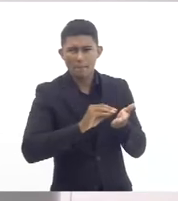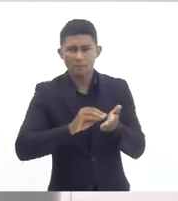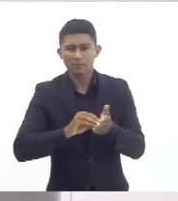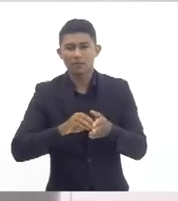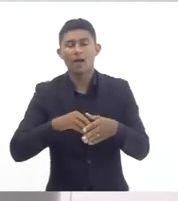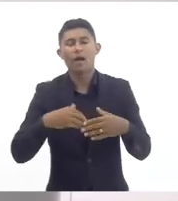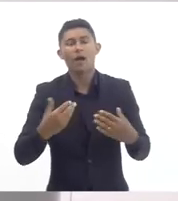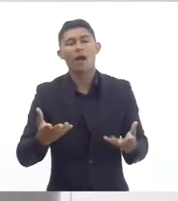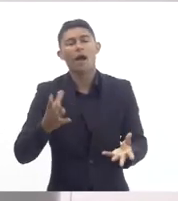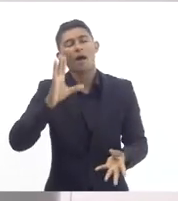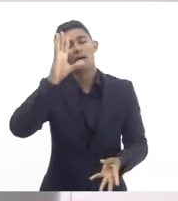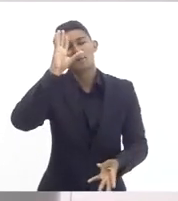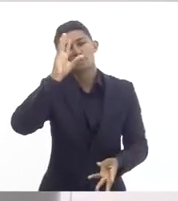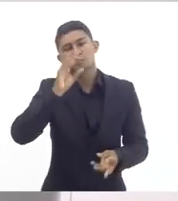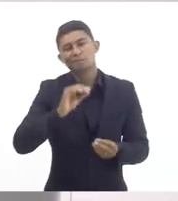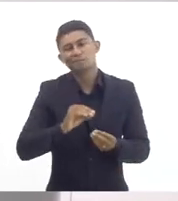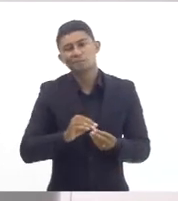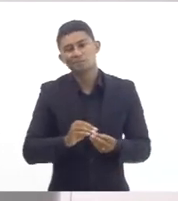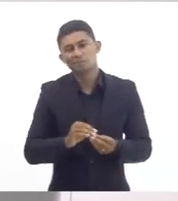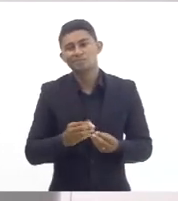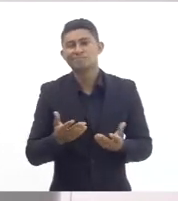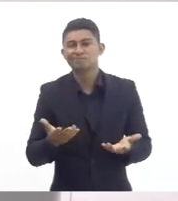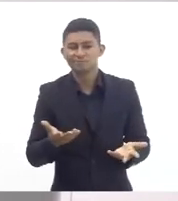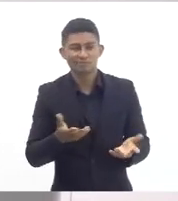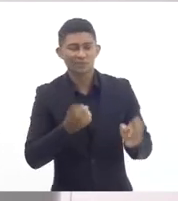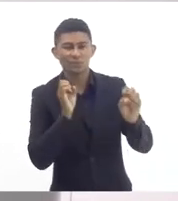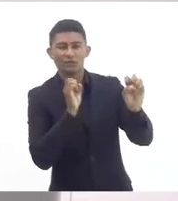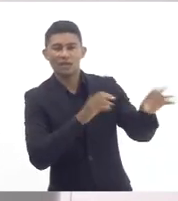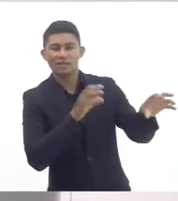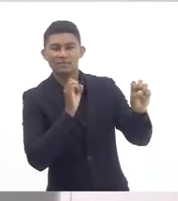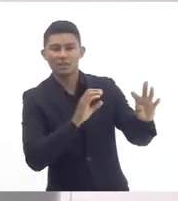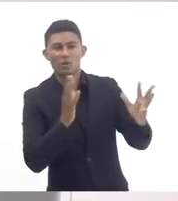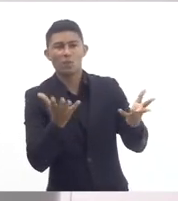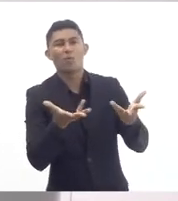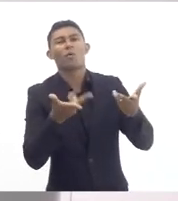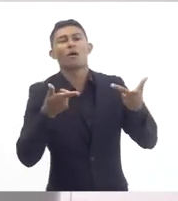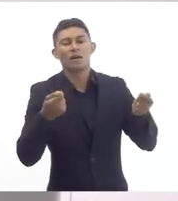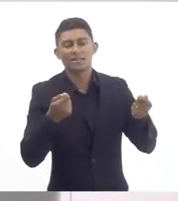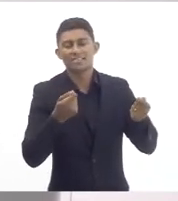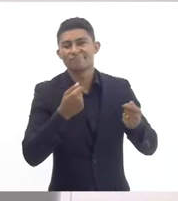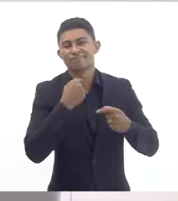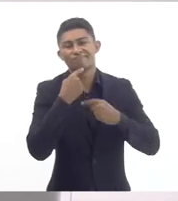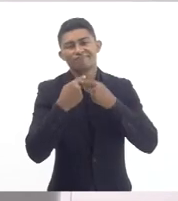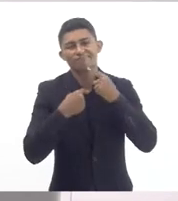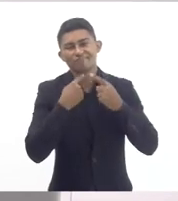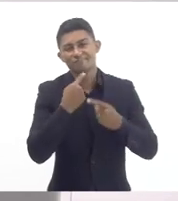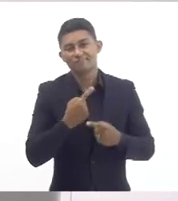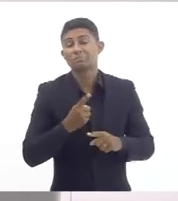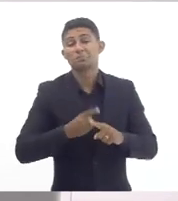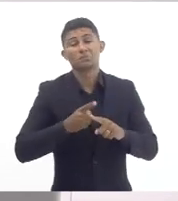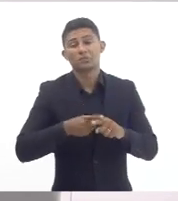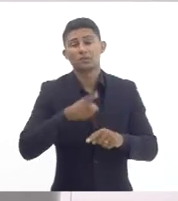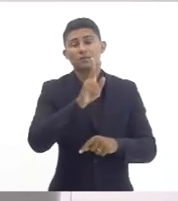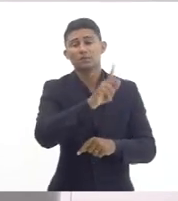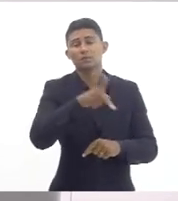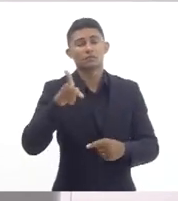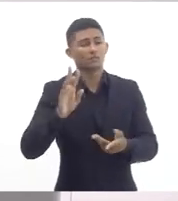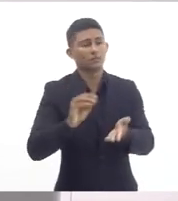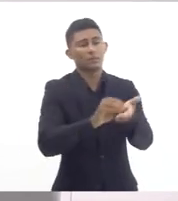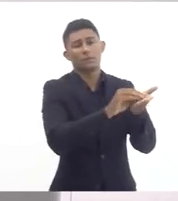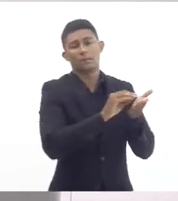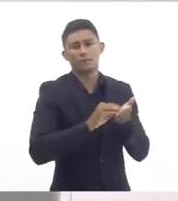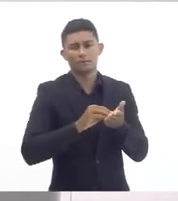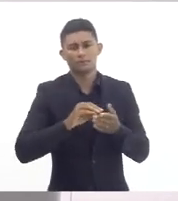de uma educação de qualidade então a gente sabe que a rede